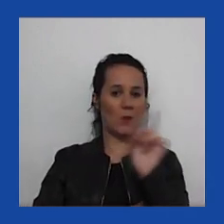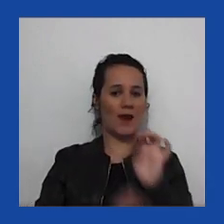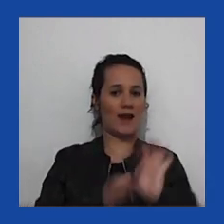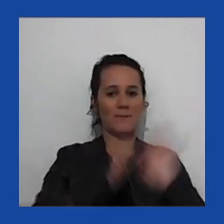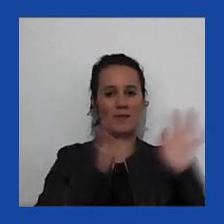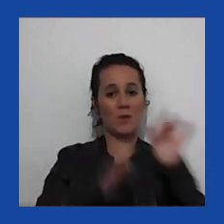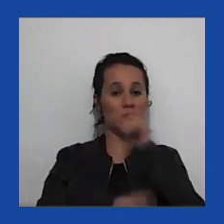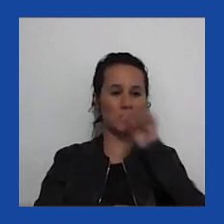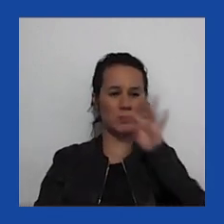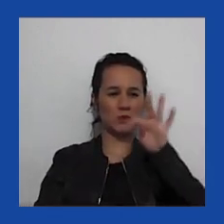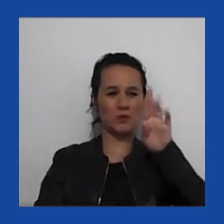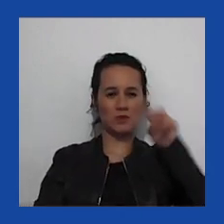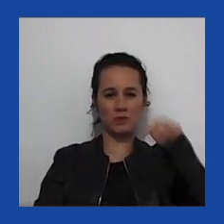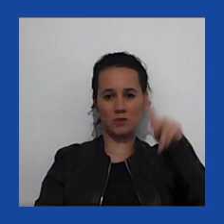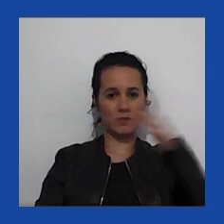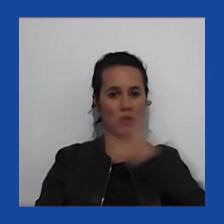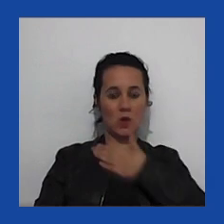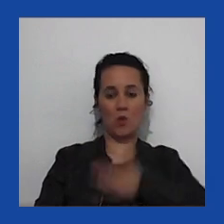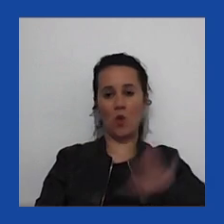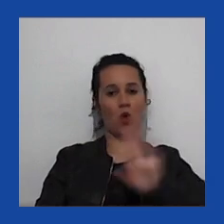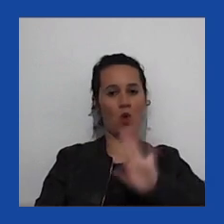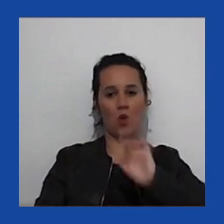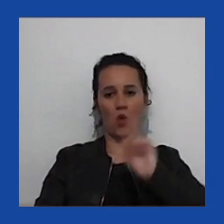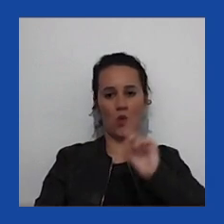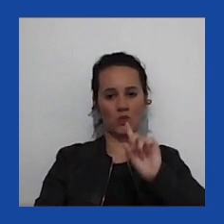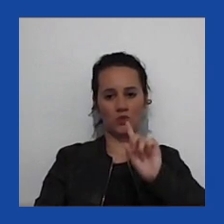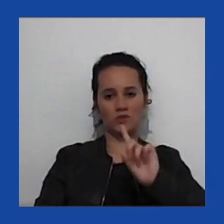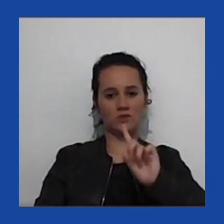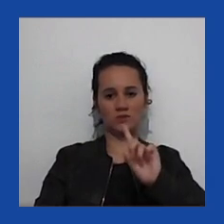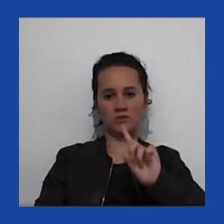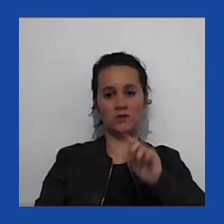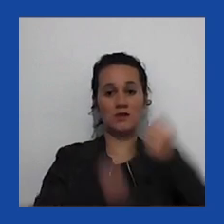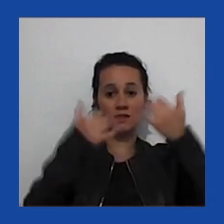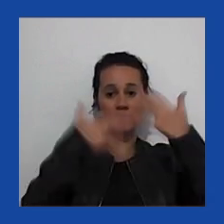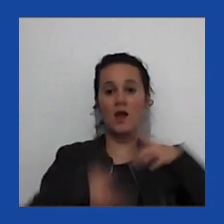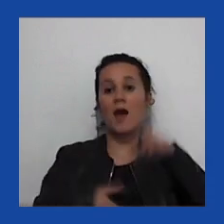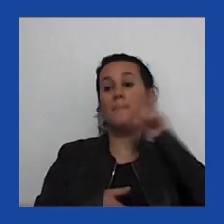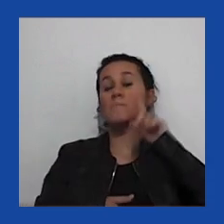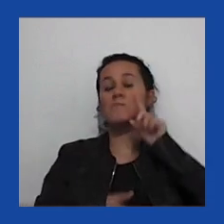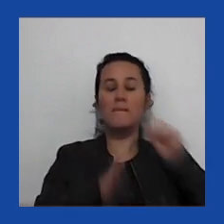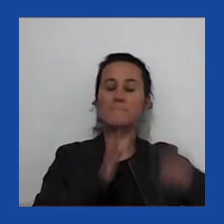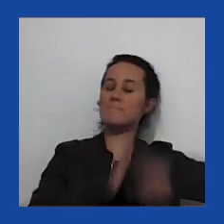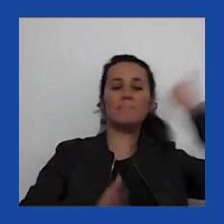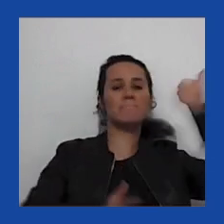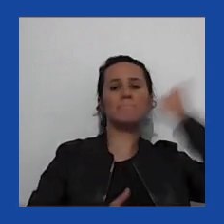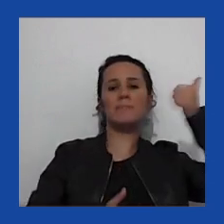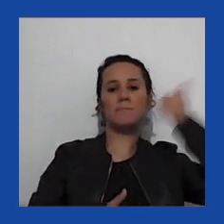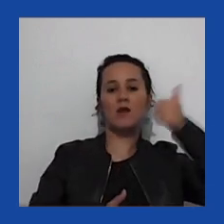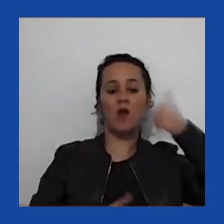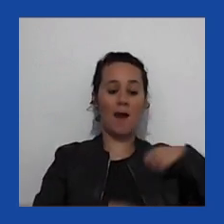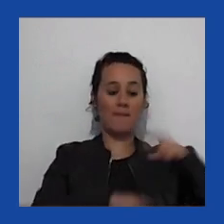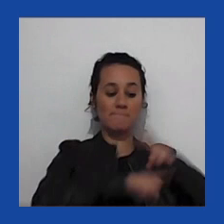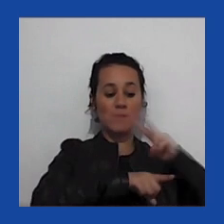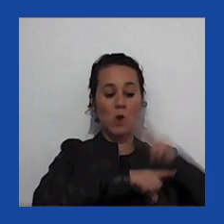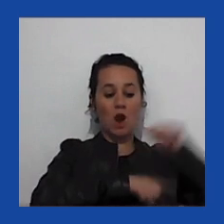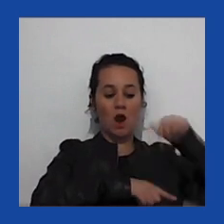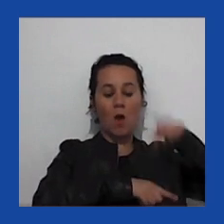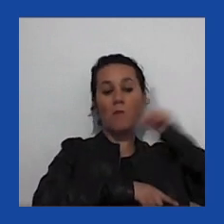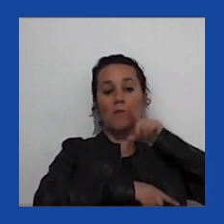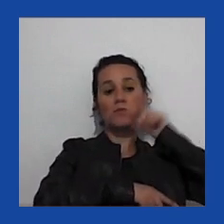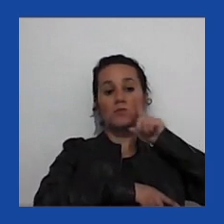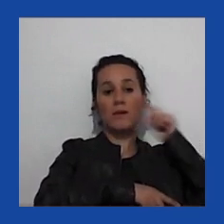Trump, por exemplo, não gosta do neoliberalismo, ele fala sobre a América primeiro, não é? América, vamos proteger os Estados Unidos,